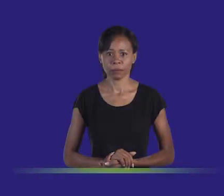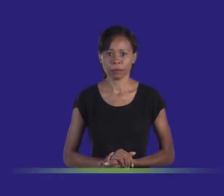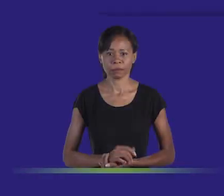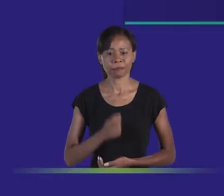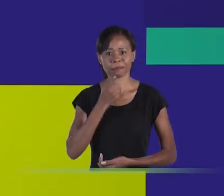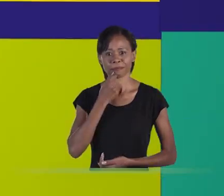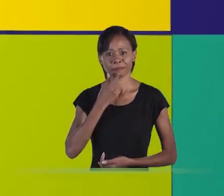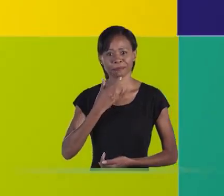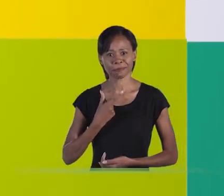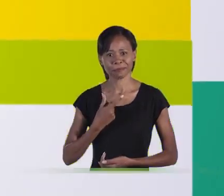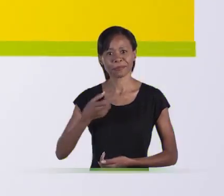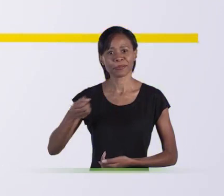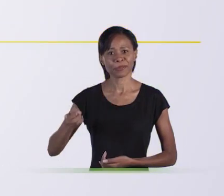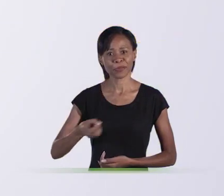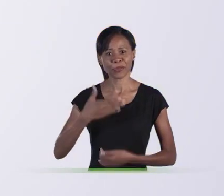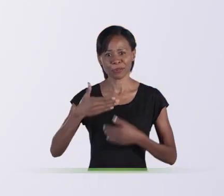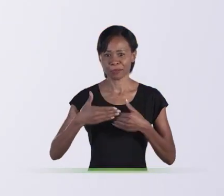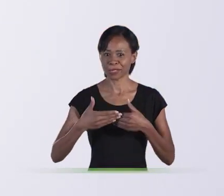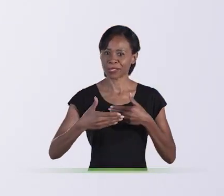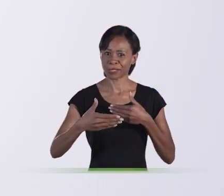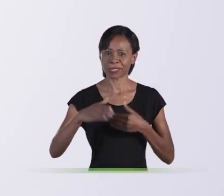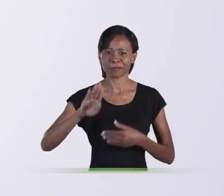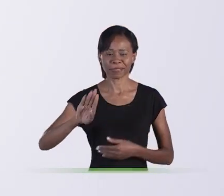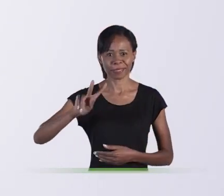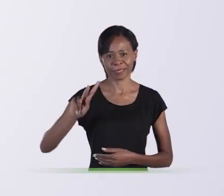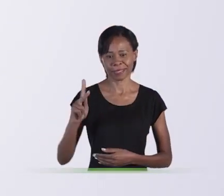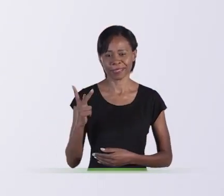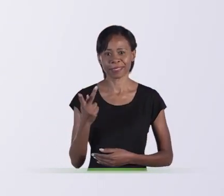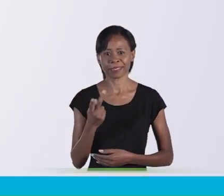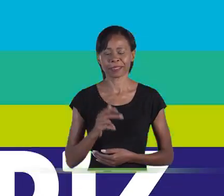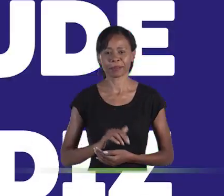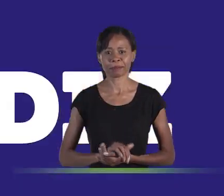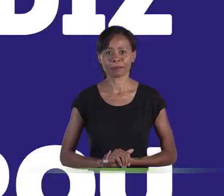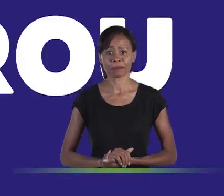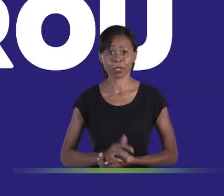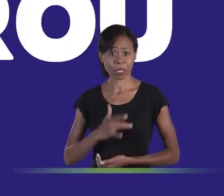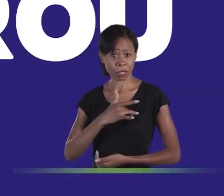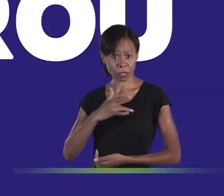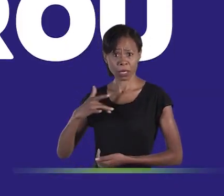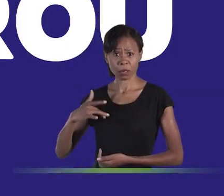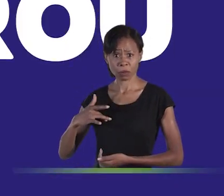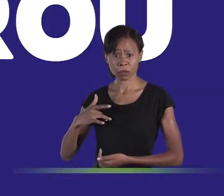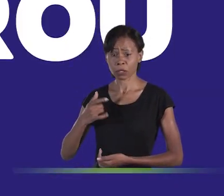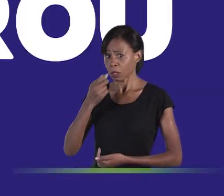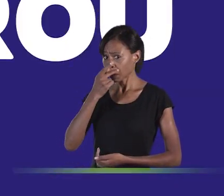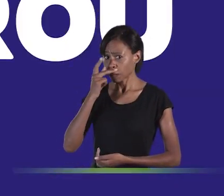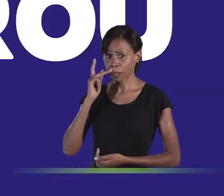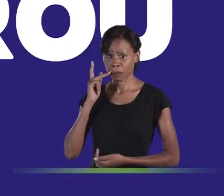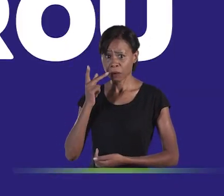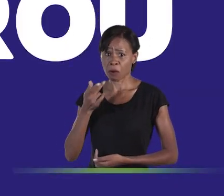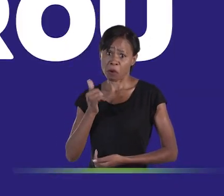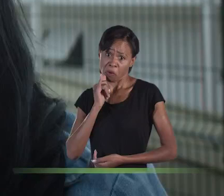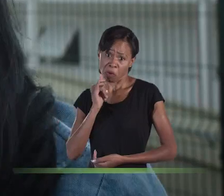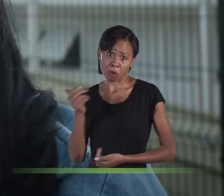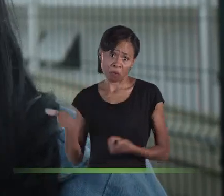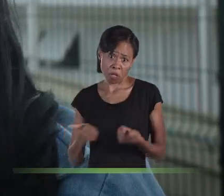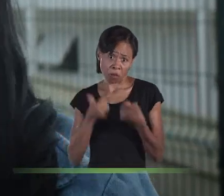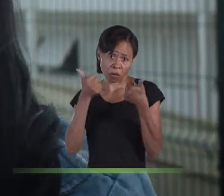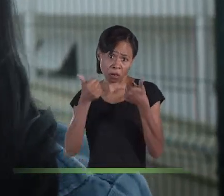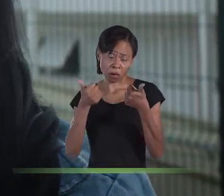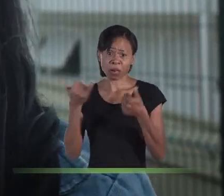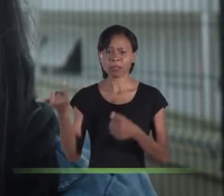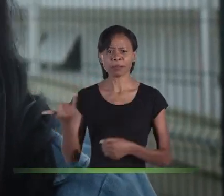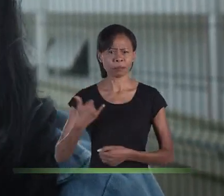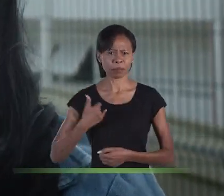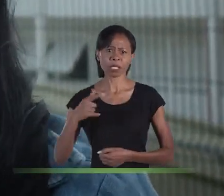João Vitor Xavier. Um novo horizonte para BH. Essa é a saúde que o Calil diz que melhorou. Fala com a amiga,